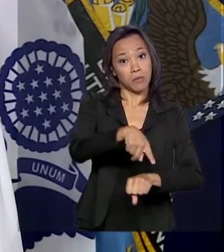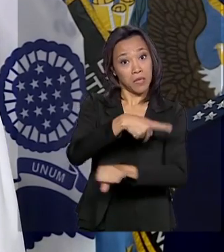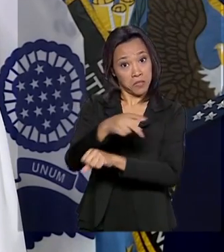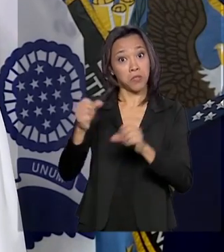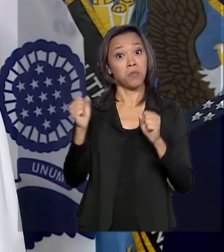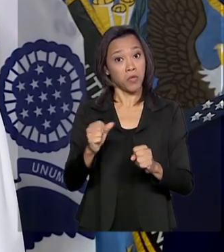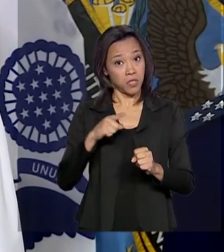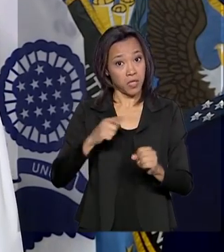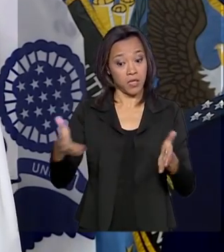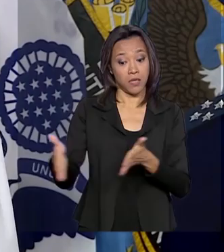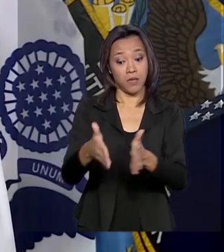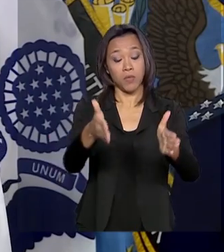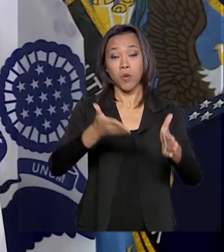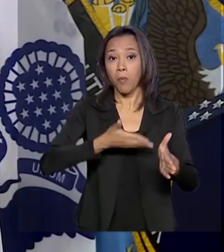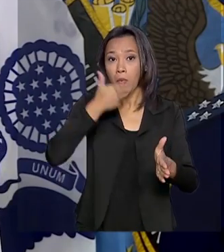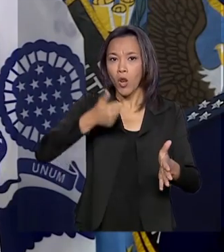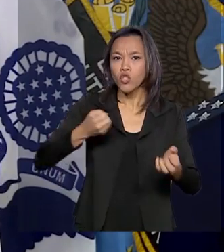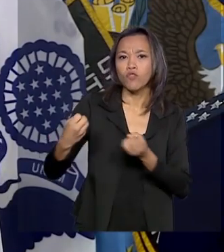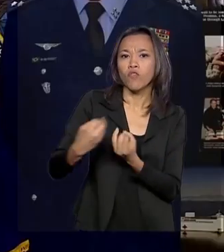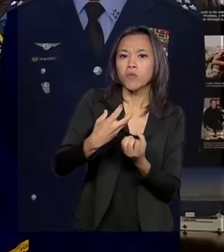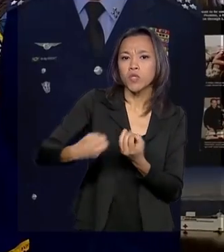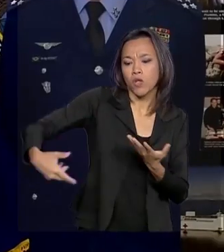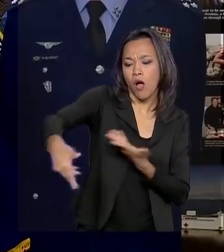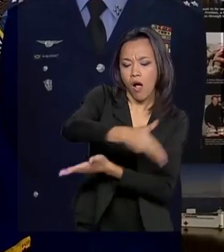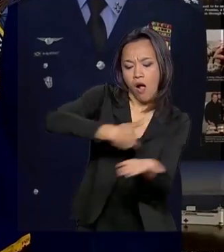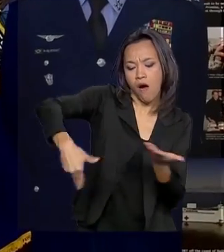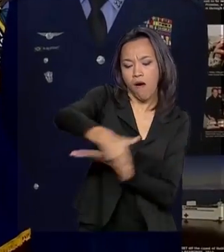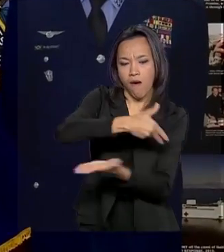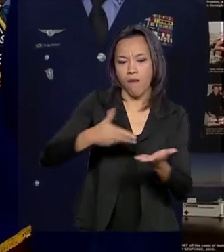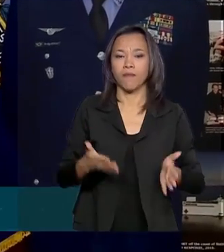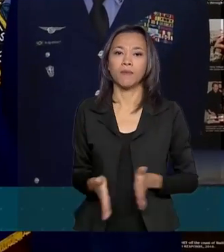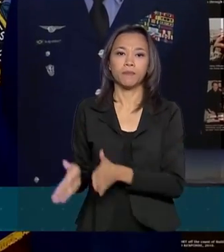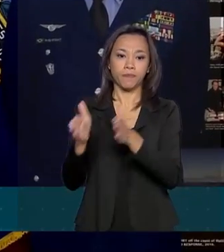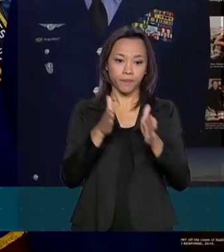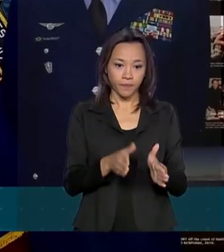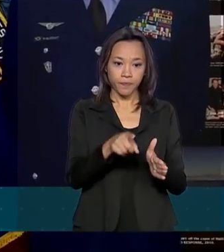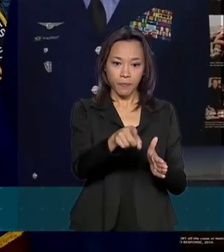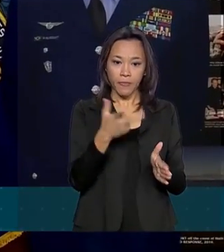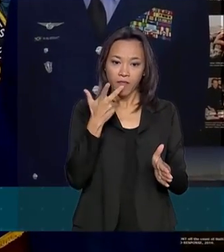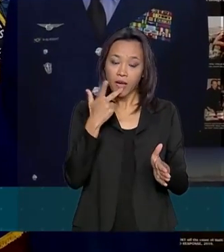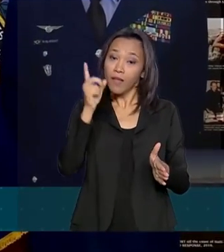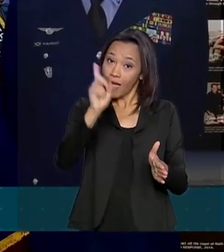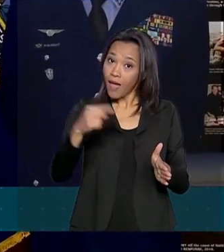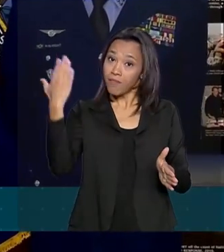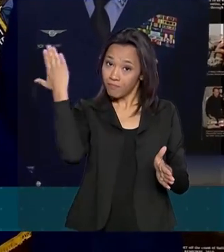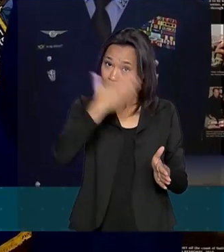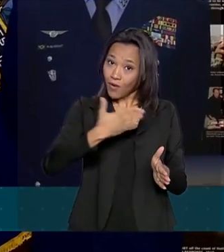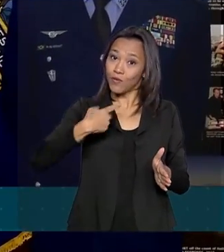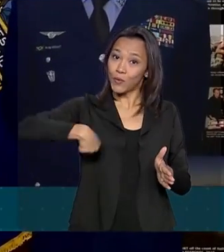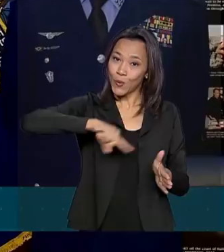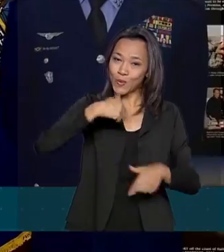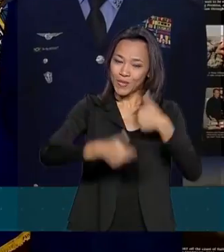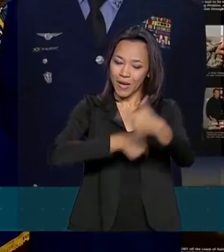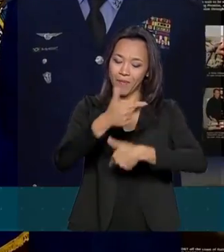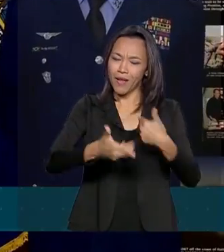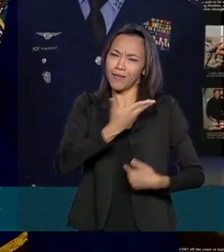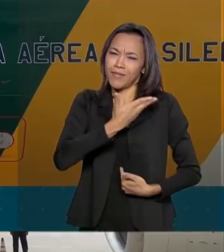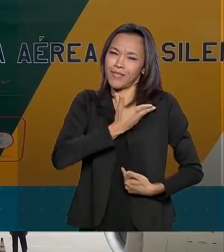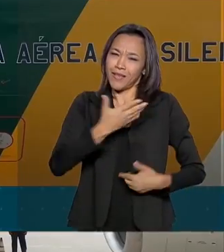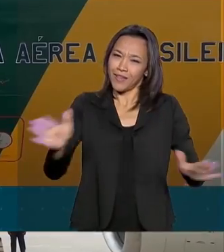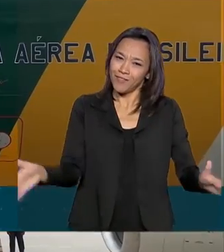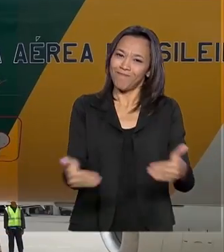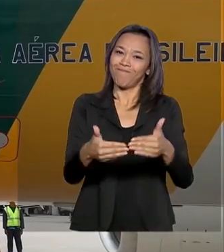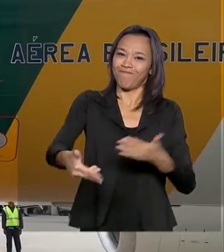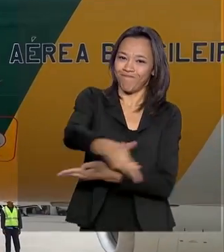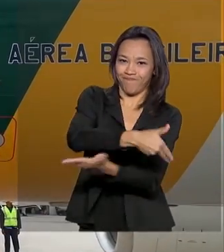para o compartilhamento ainda maior de informações. Isso é uma reafirmação do nosso trabalho conjunto, da miséria que nós desenvolvemos.